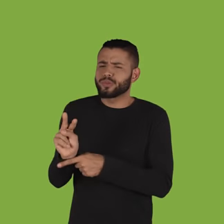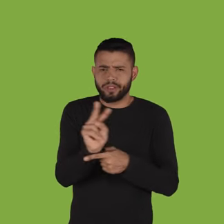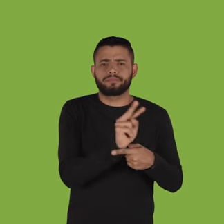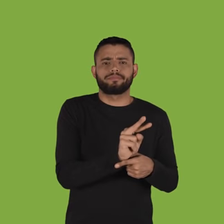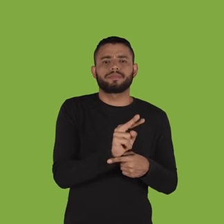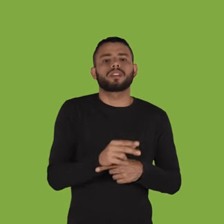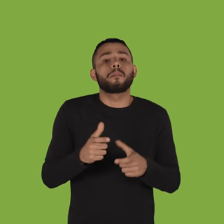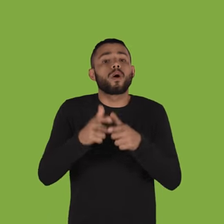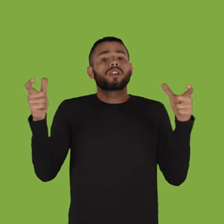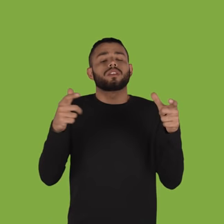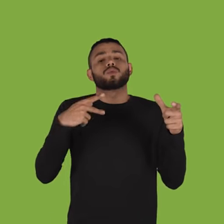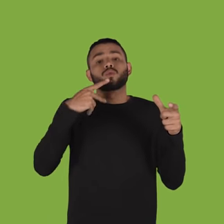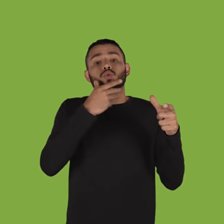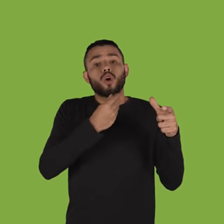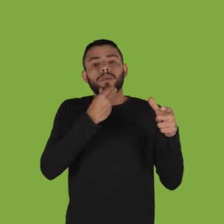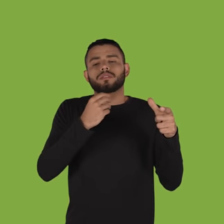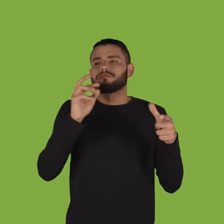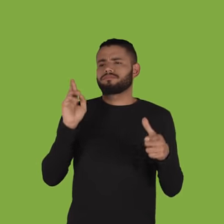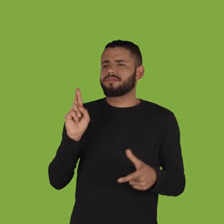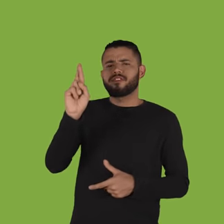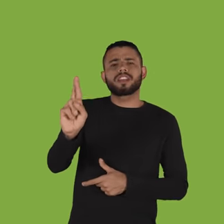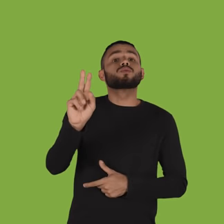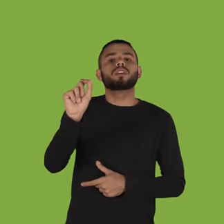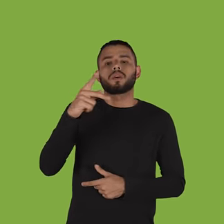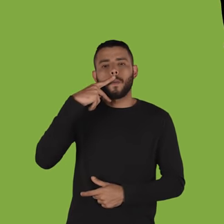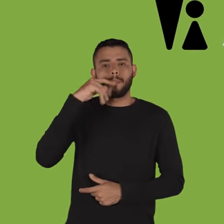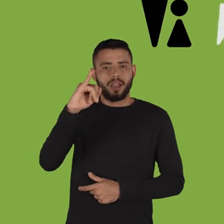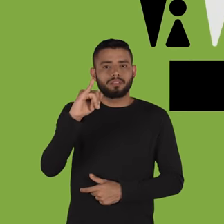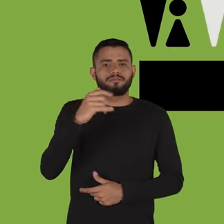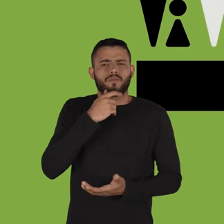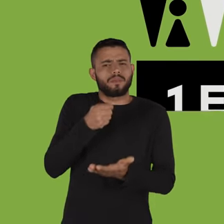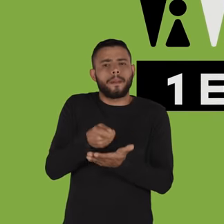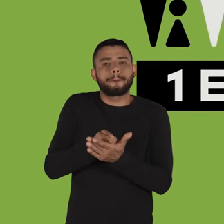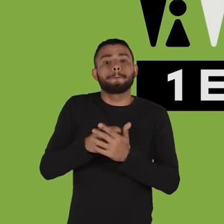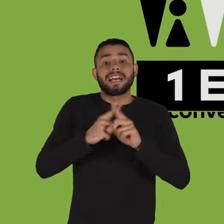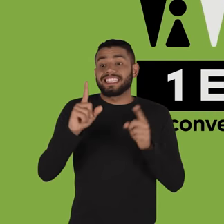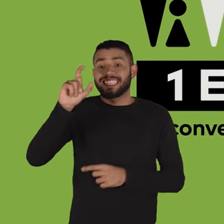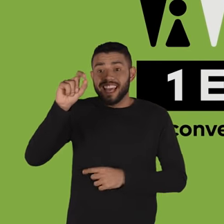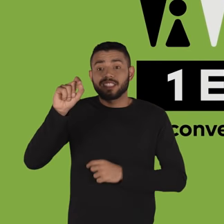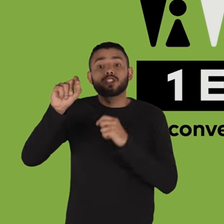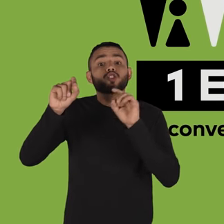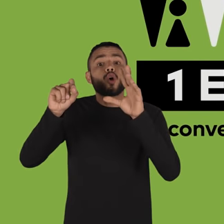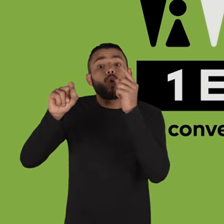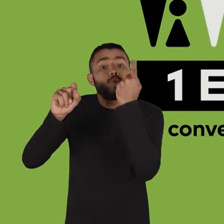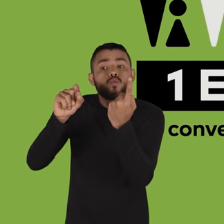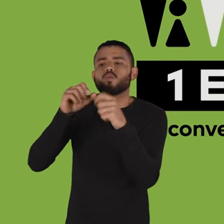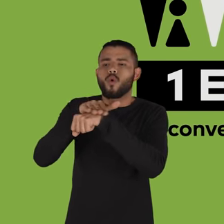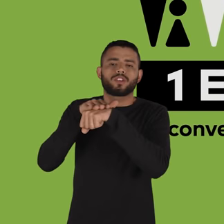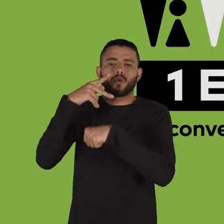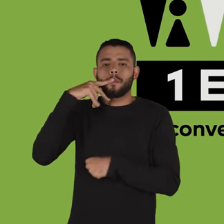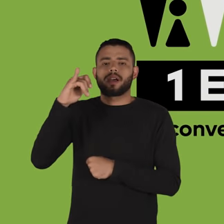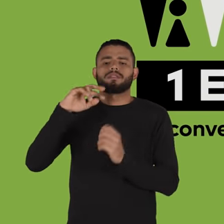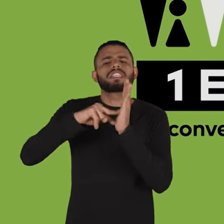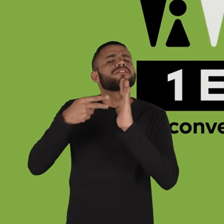maioria dos homens afirma ter o pai como principal referência de masculinidade. Mas só um em cada dez já conversou com o pai sobre o que significa